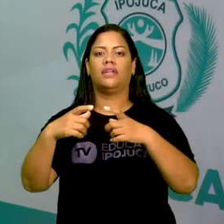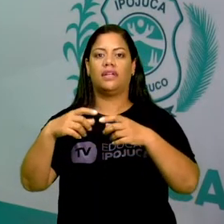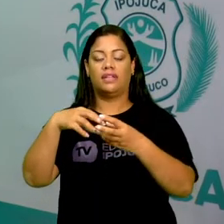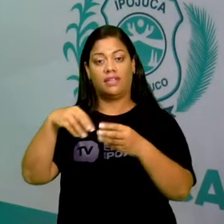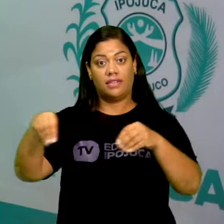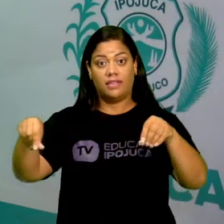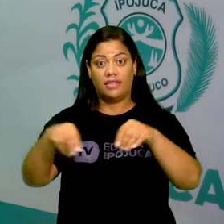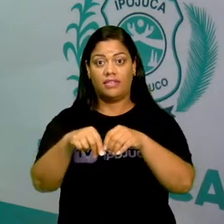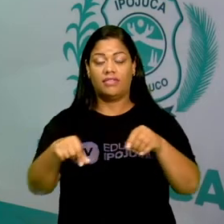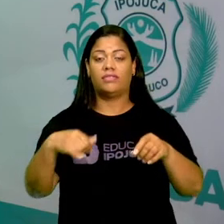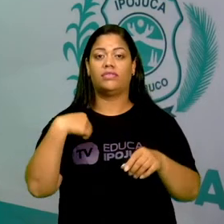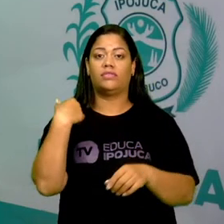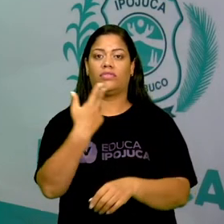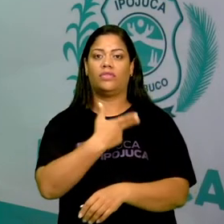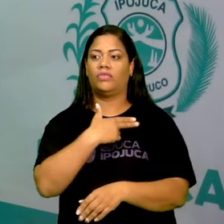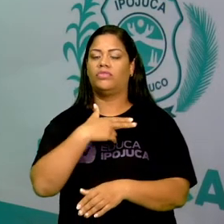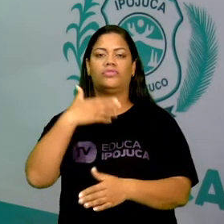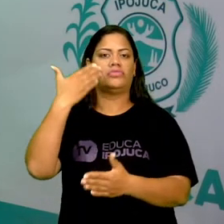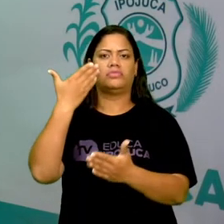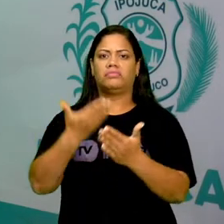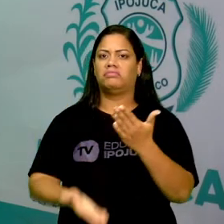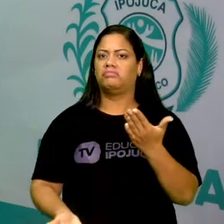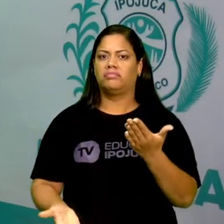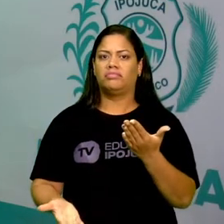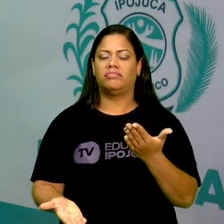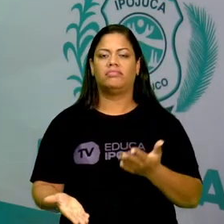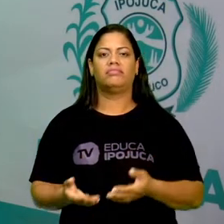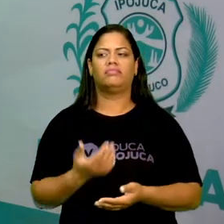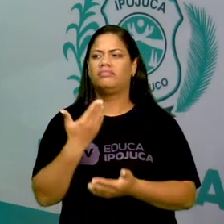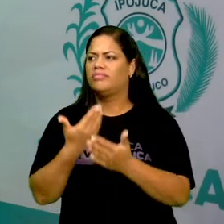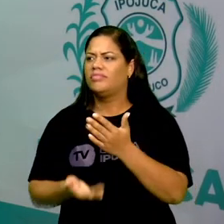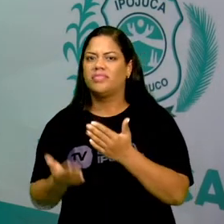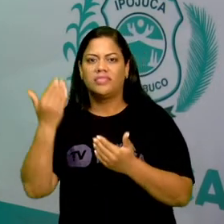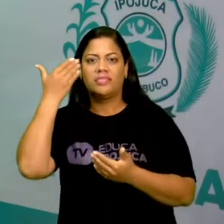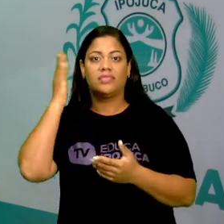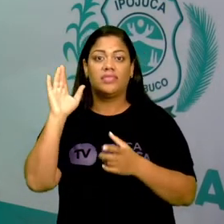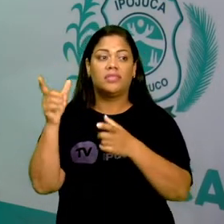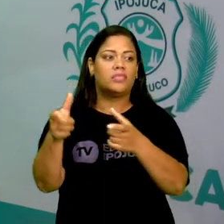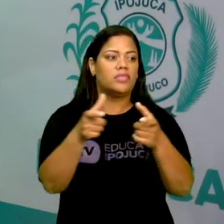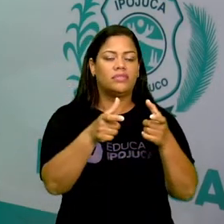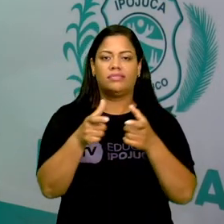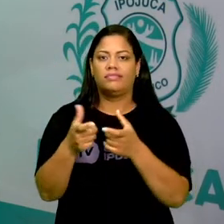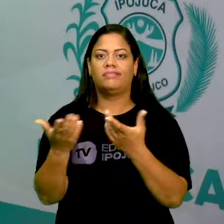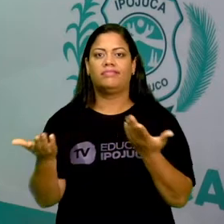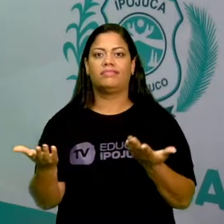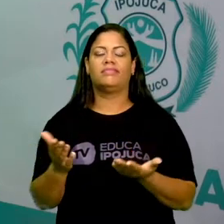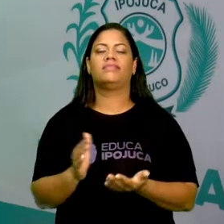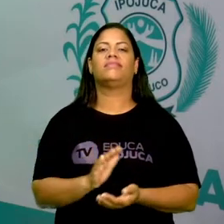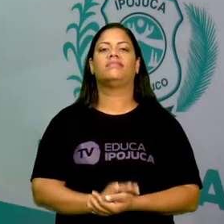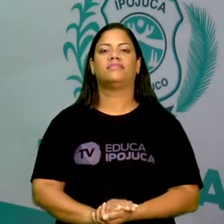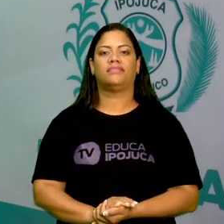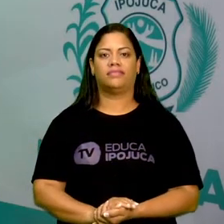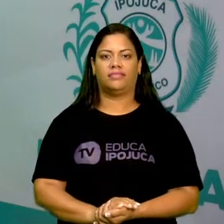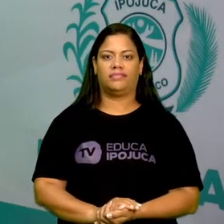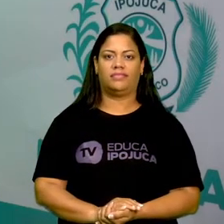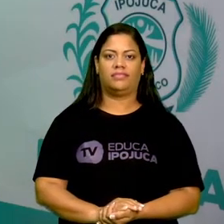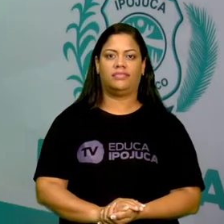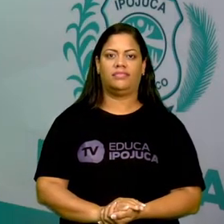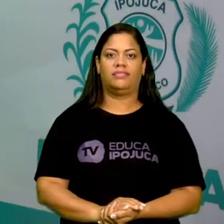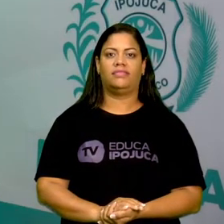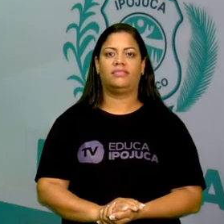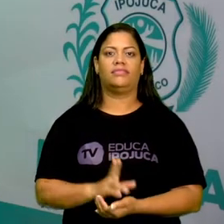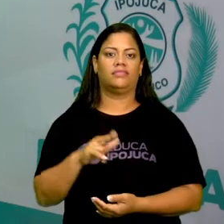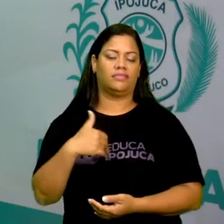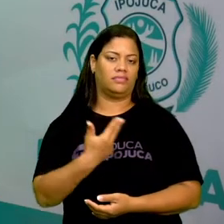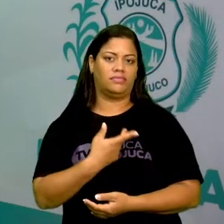para que nós não venhamos a ficar perdidos, sem um norte, né, em um determinado local